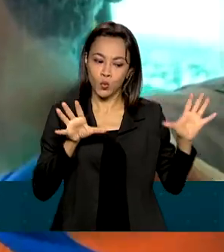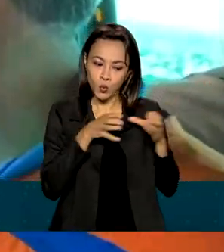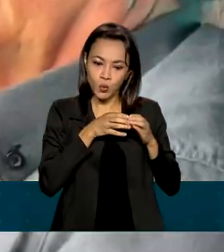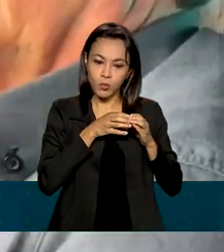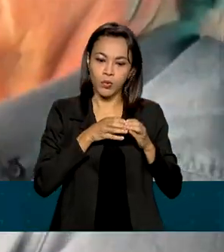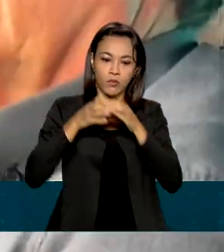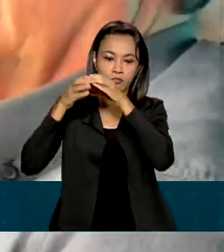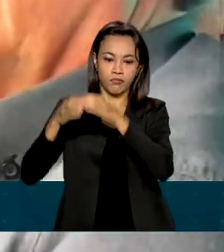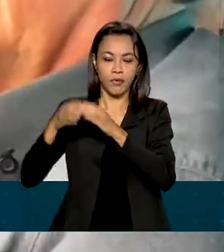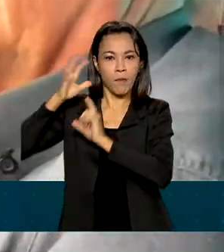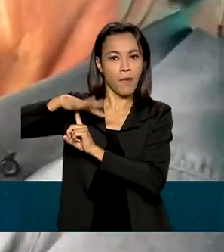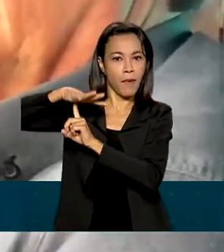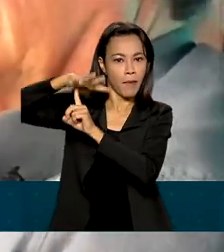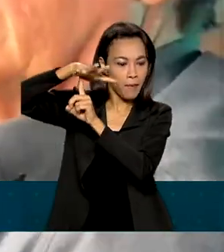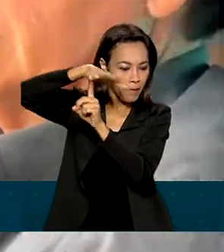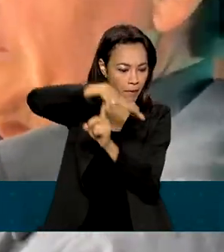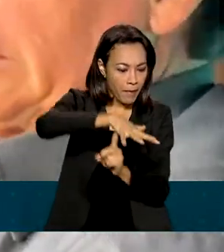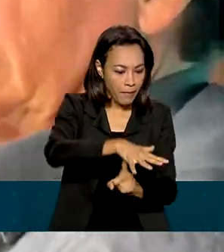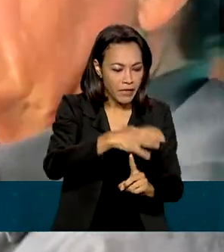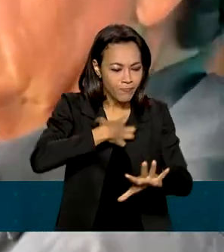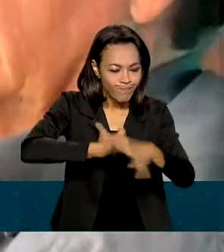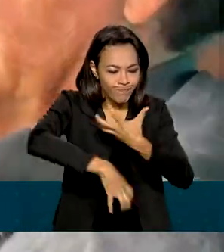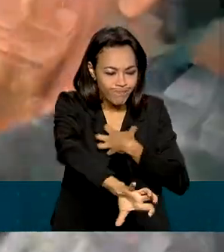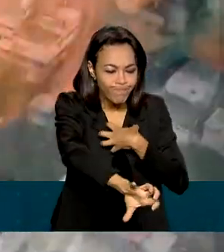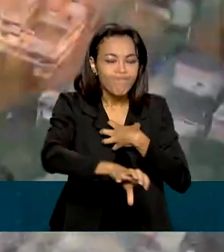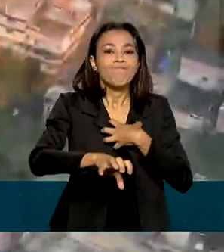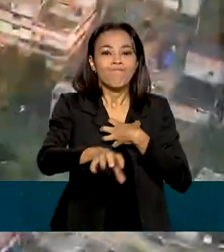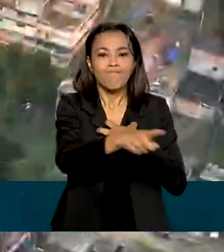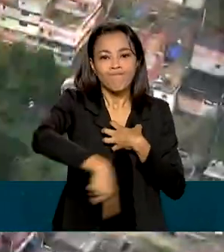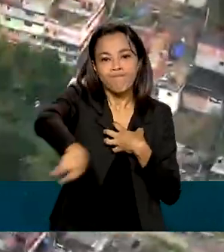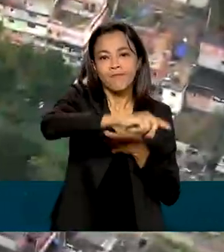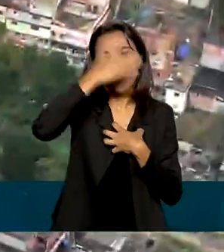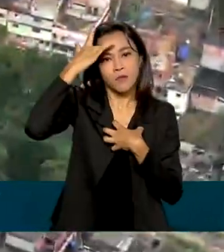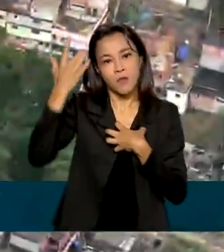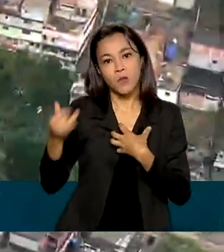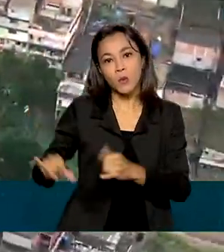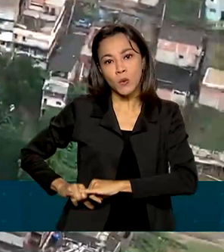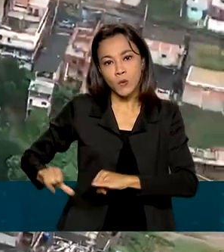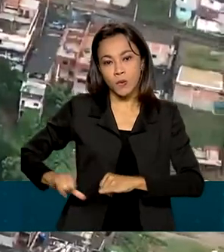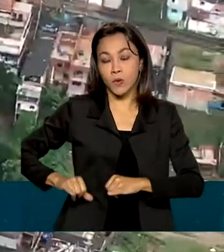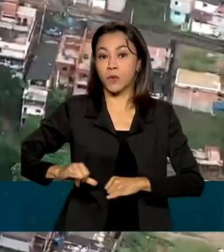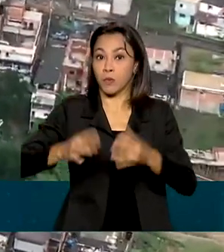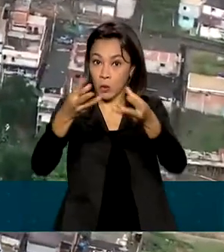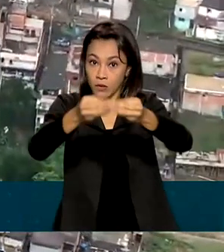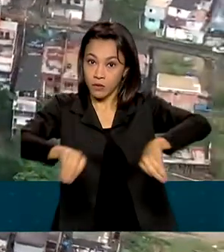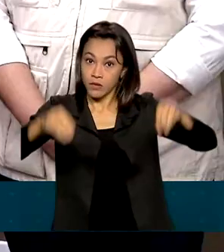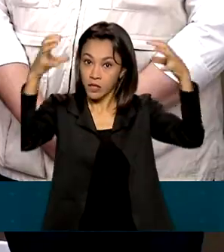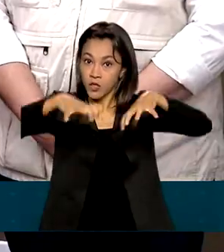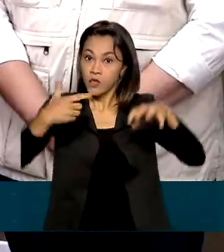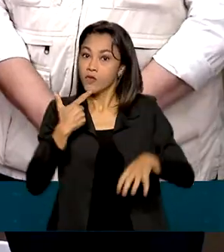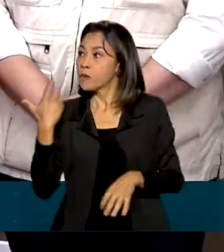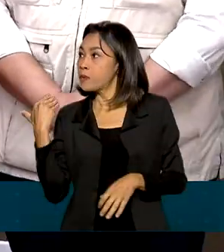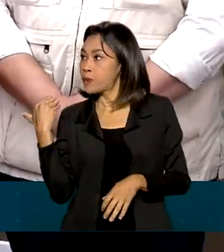disposição e prestou solidariedade aos atingidos pelas fortes chuvas nos últimos dias.